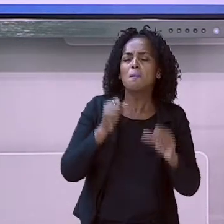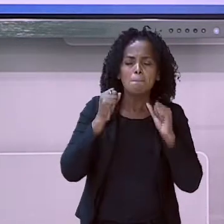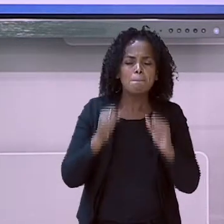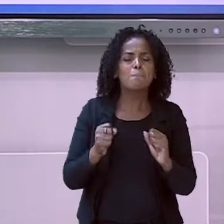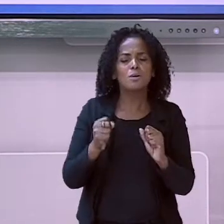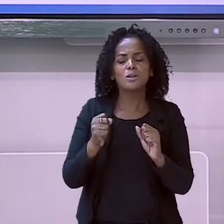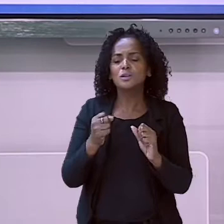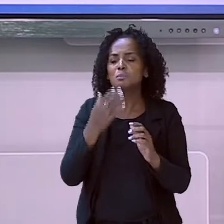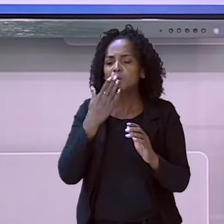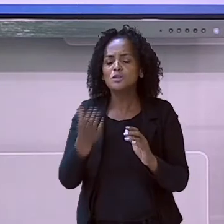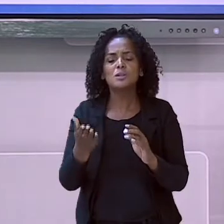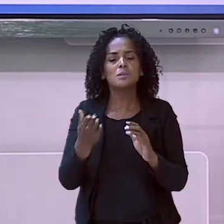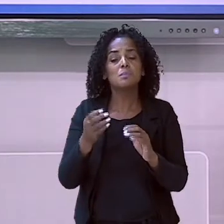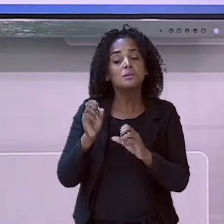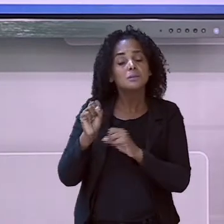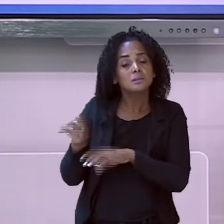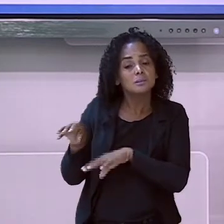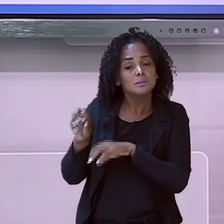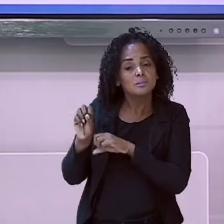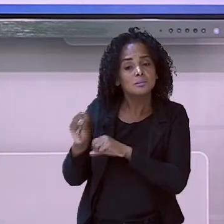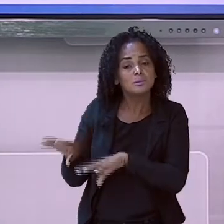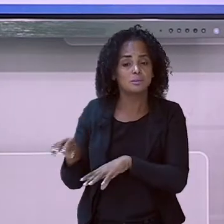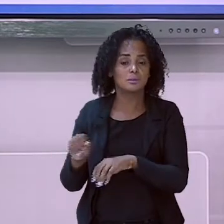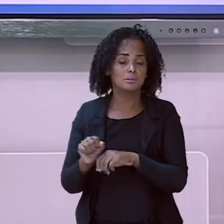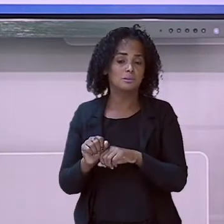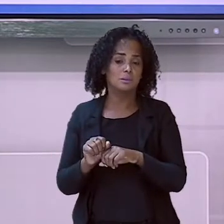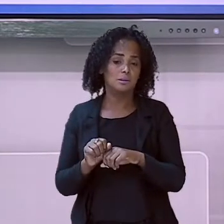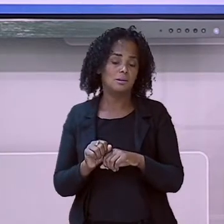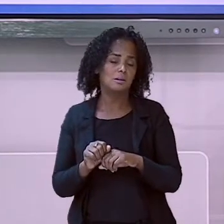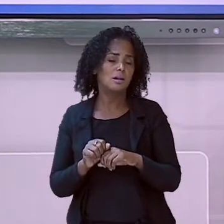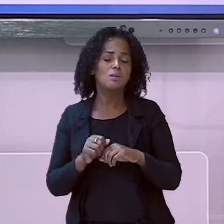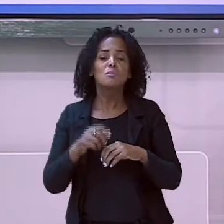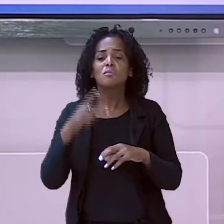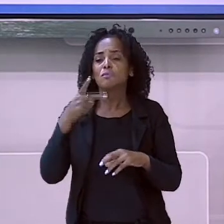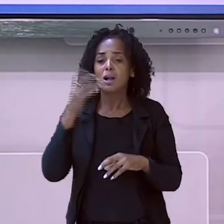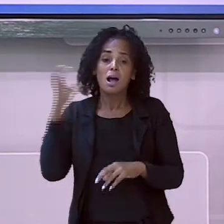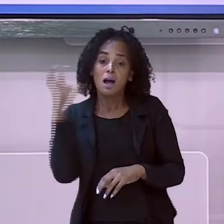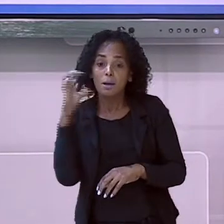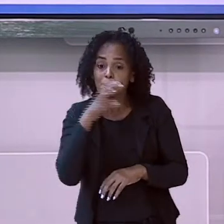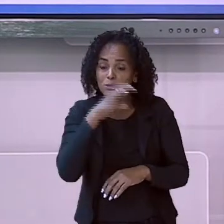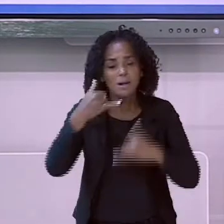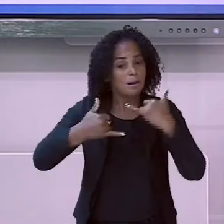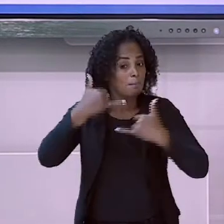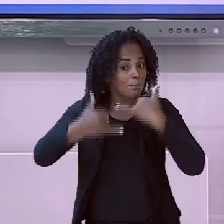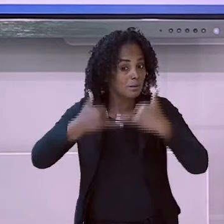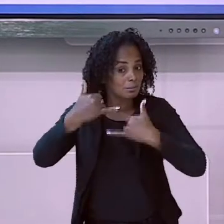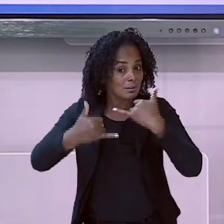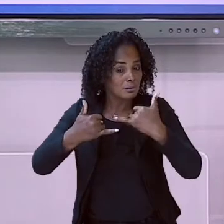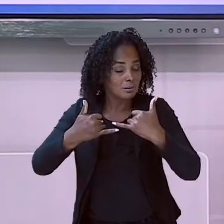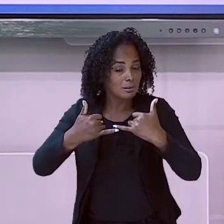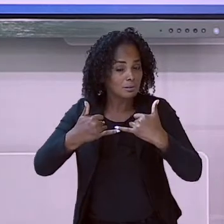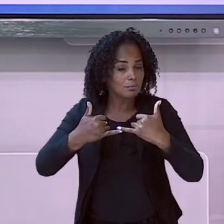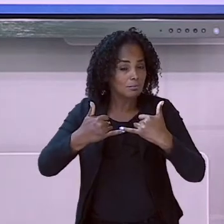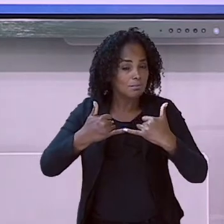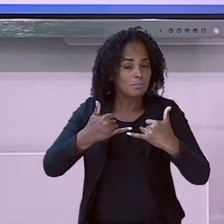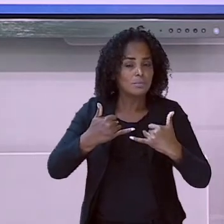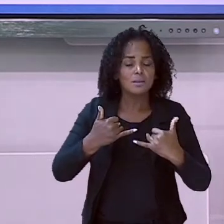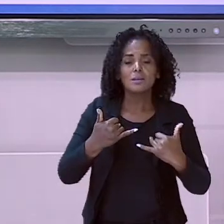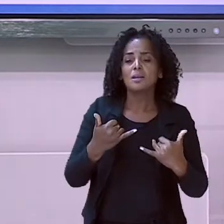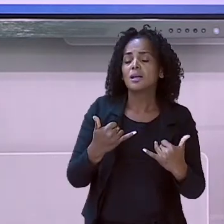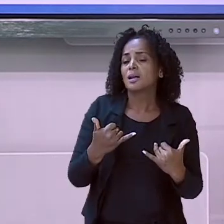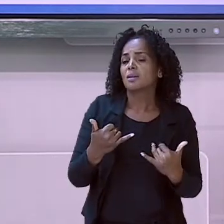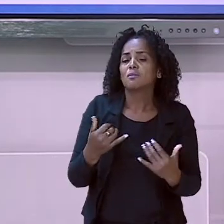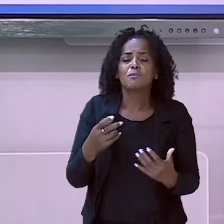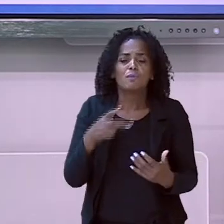pedir para eles te ensinarem algum trava-língua. E nada mais é do que dizer rápido, de